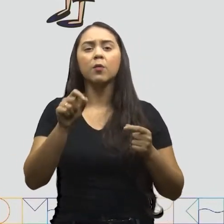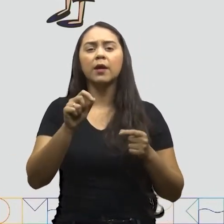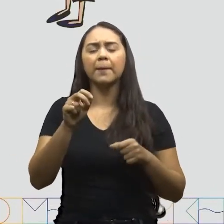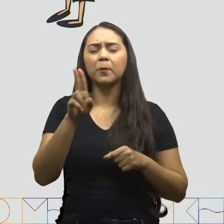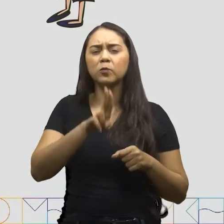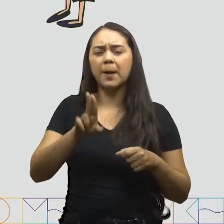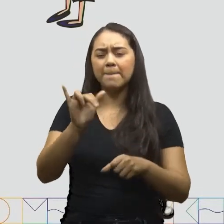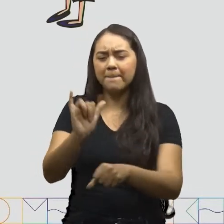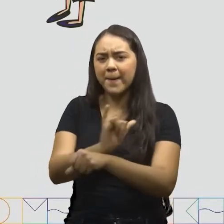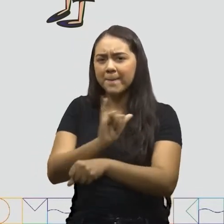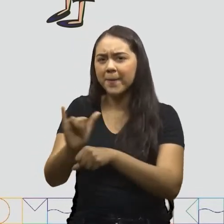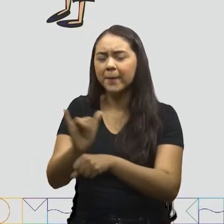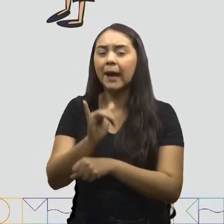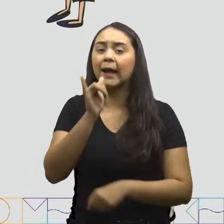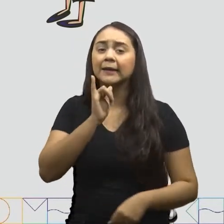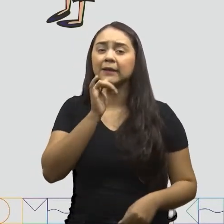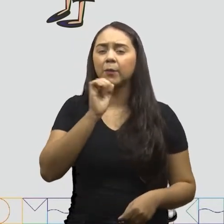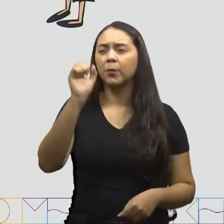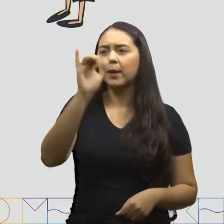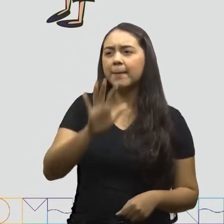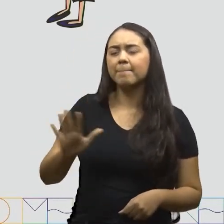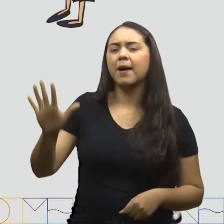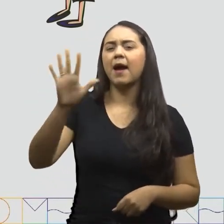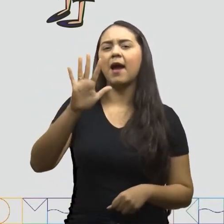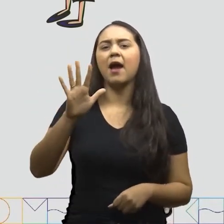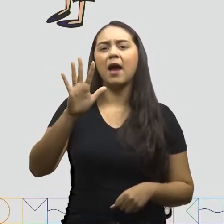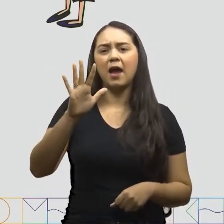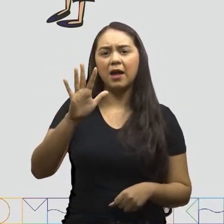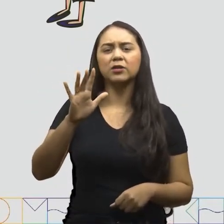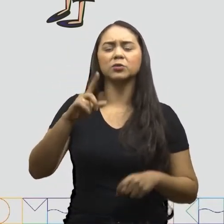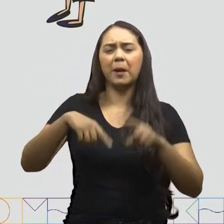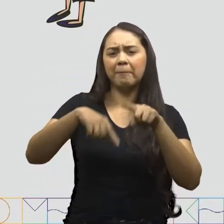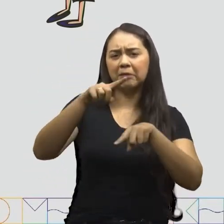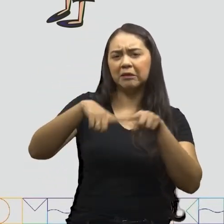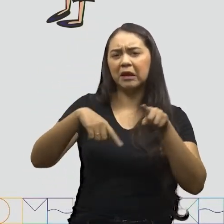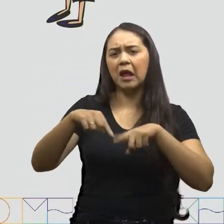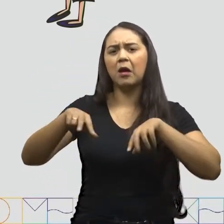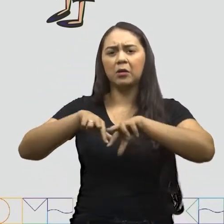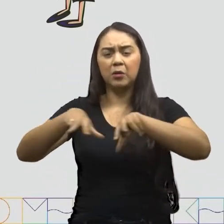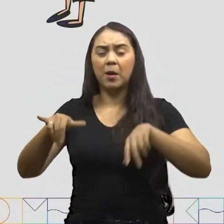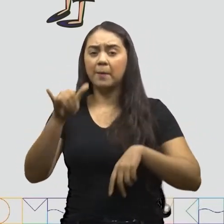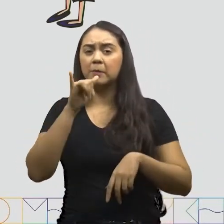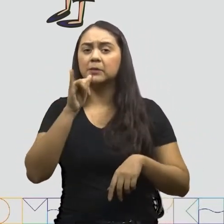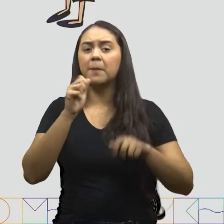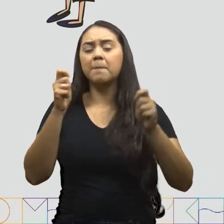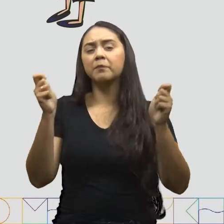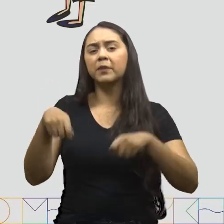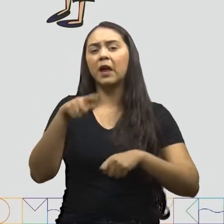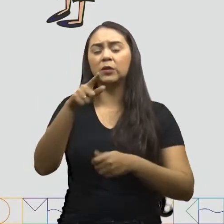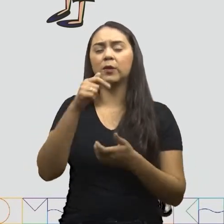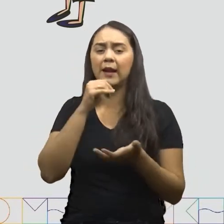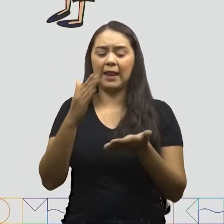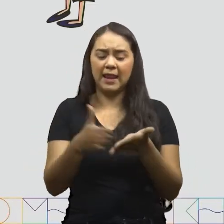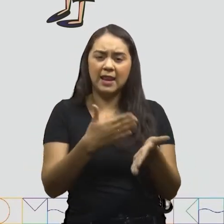Usar recursos Imagens Objetos E etc Você pode trazer os livros E revistas Que